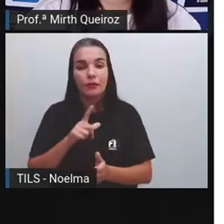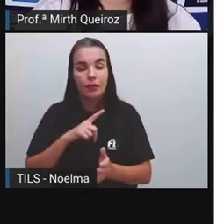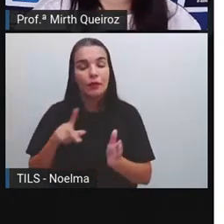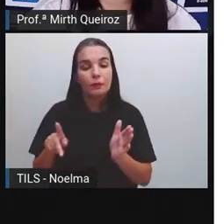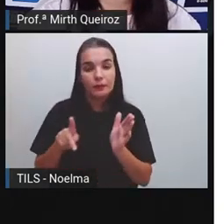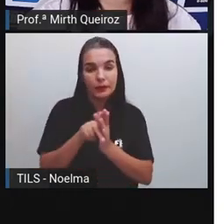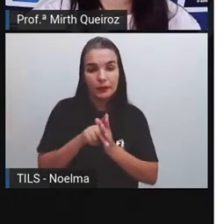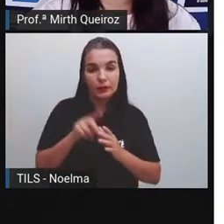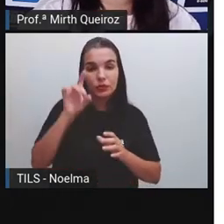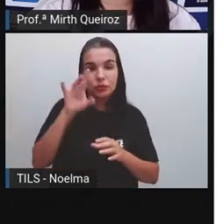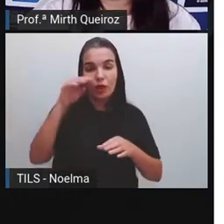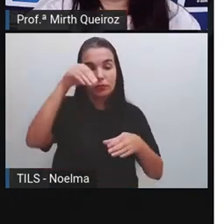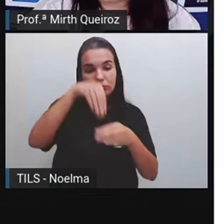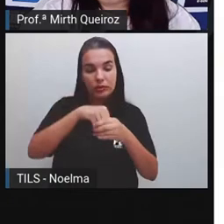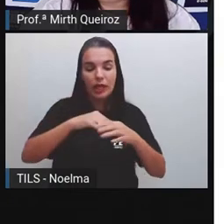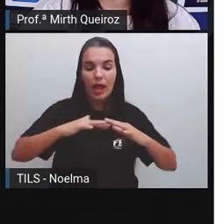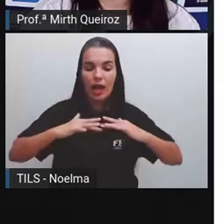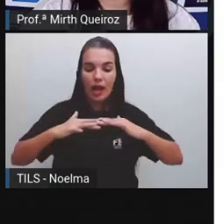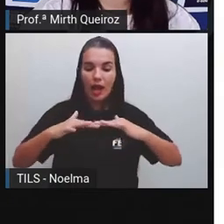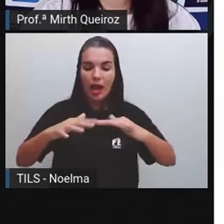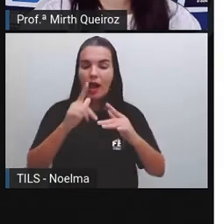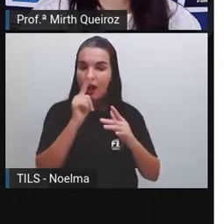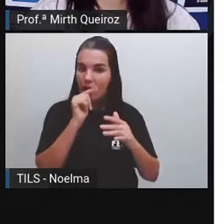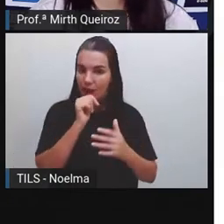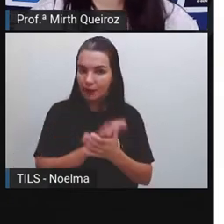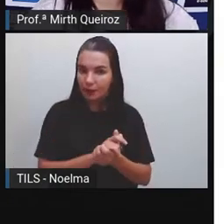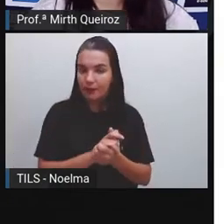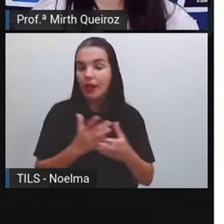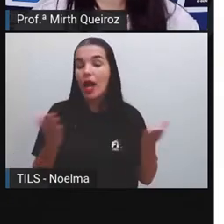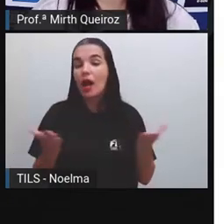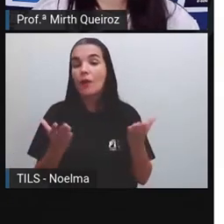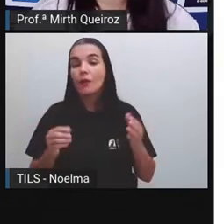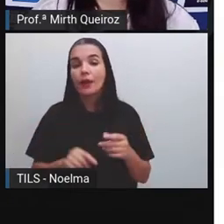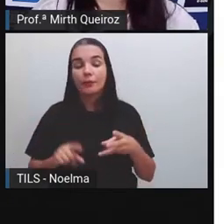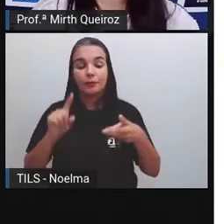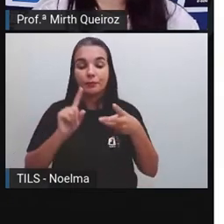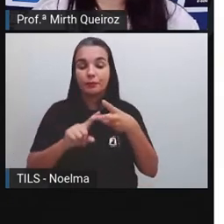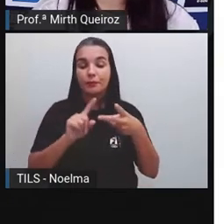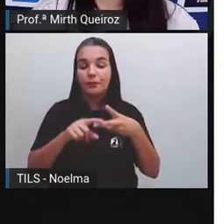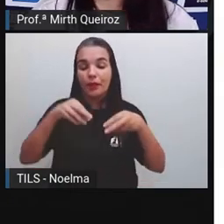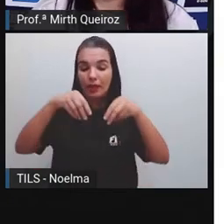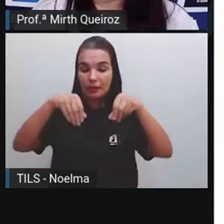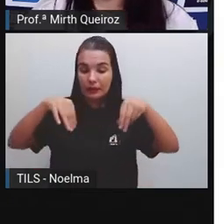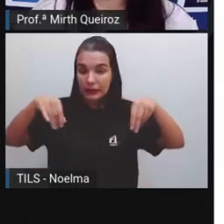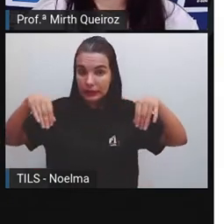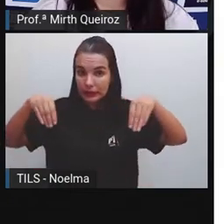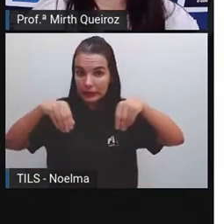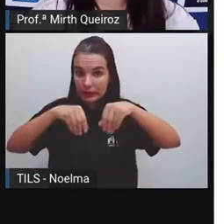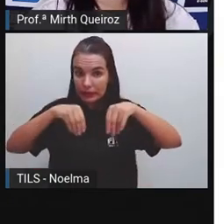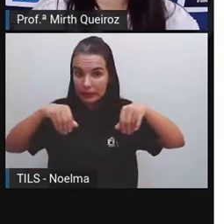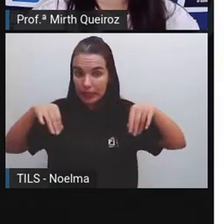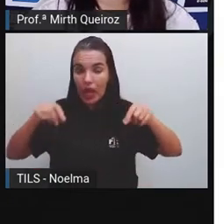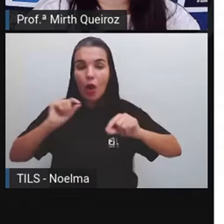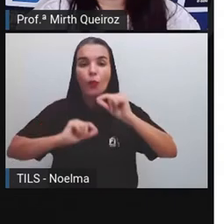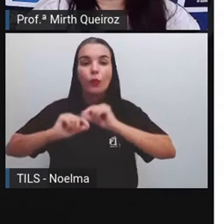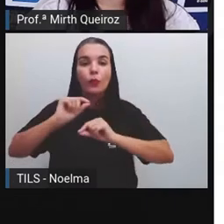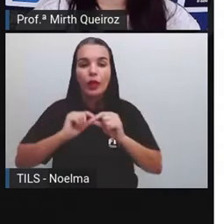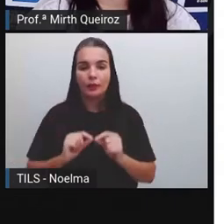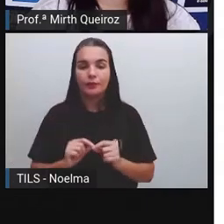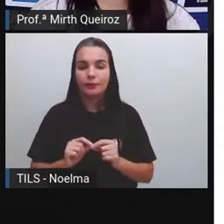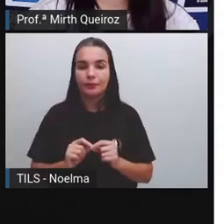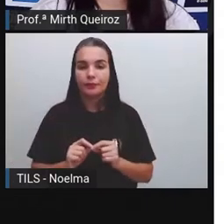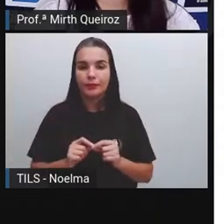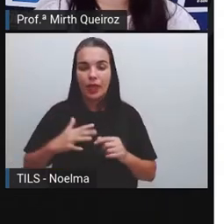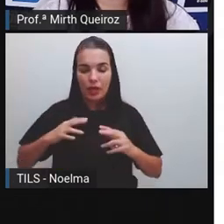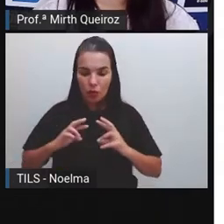isso aí a gente utiliza sobre a água, certo? Nós temos os meios de transporte terrestres, que são aqueles